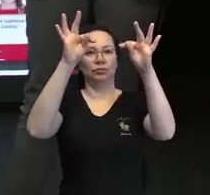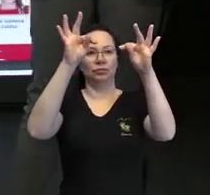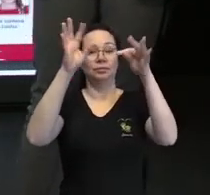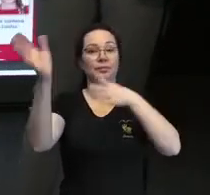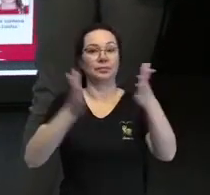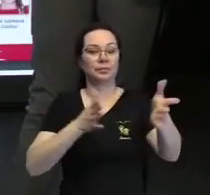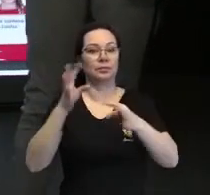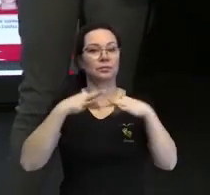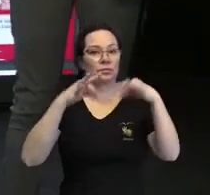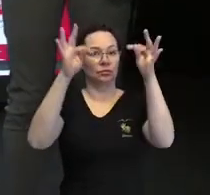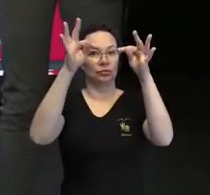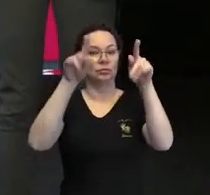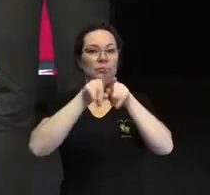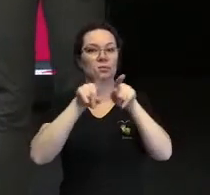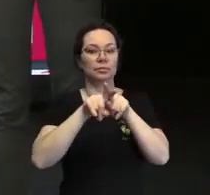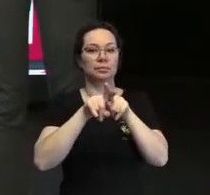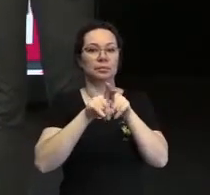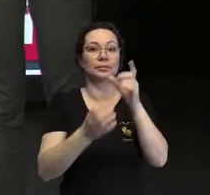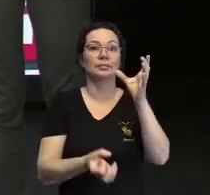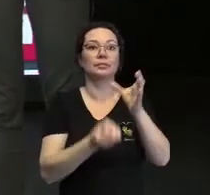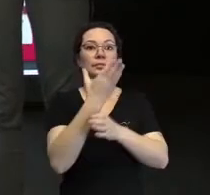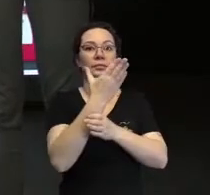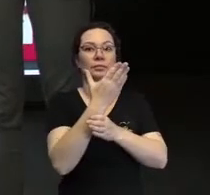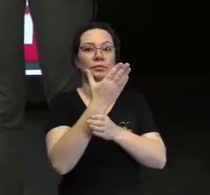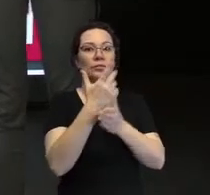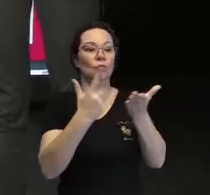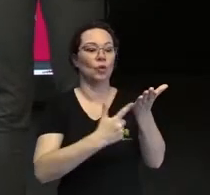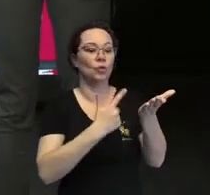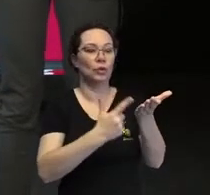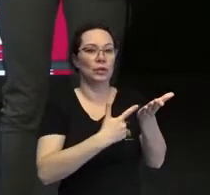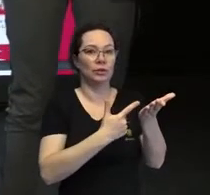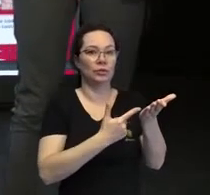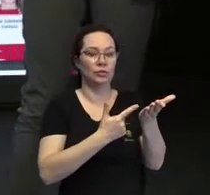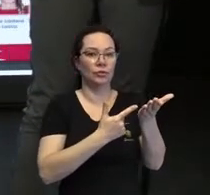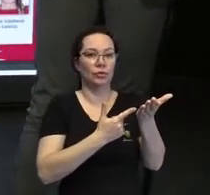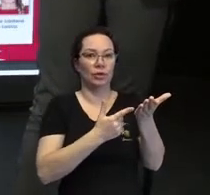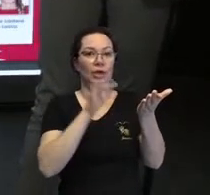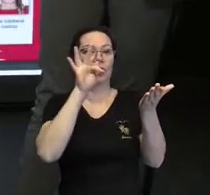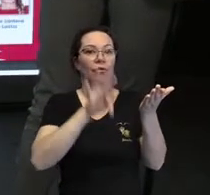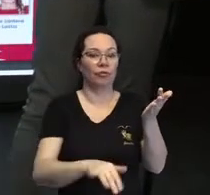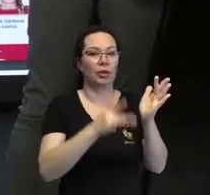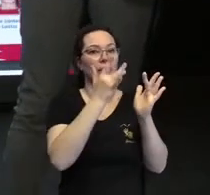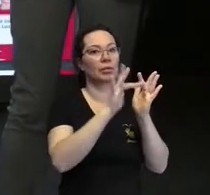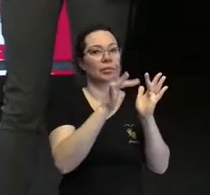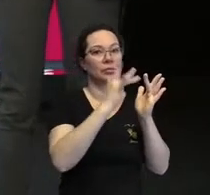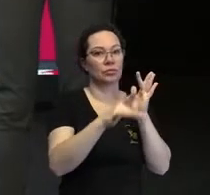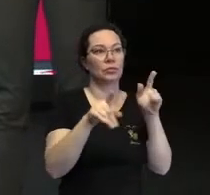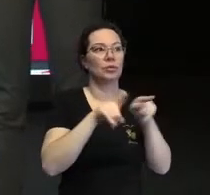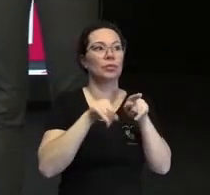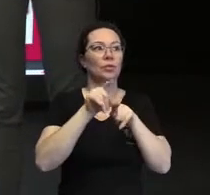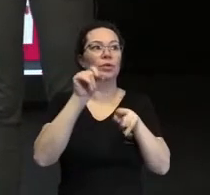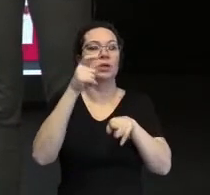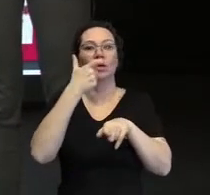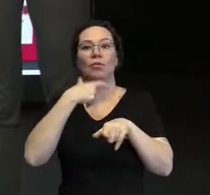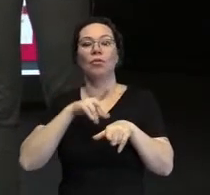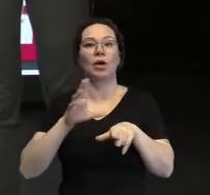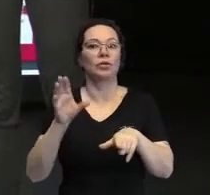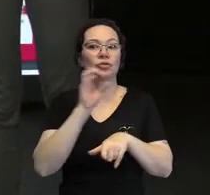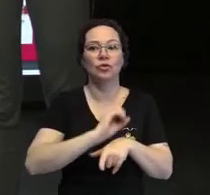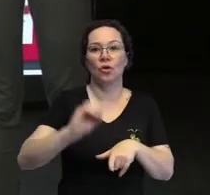a criação do manual anticapacitismo e o que eu acho o máximo que está sendo